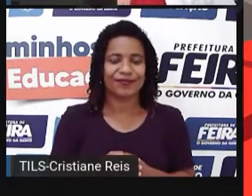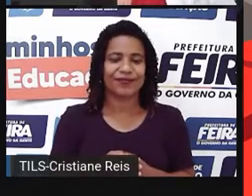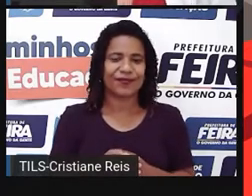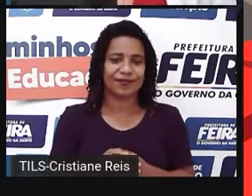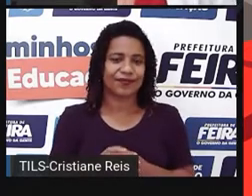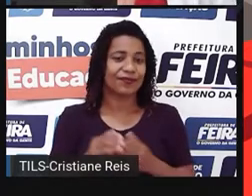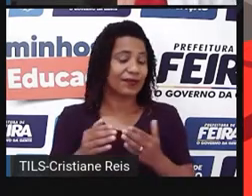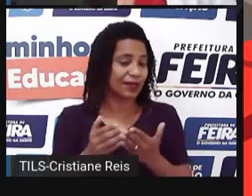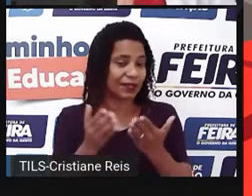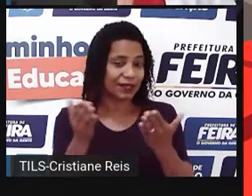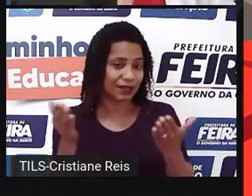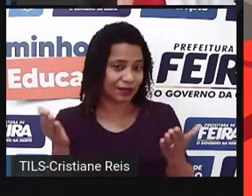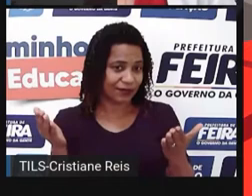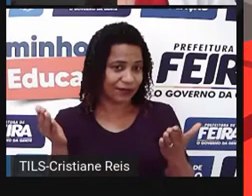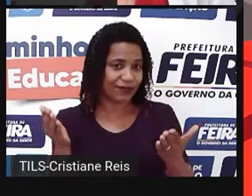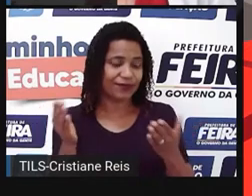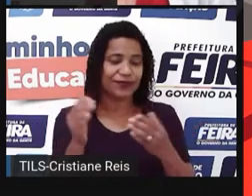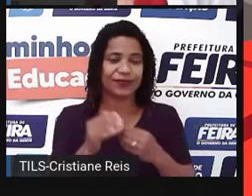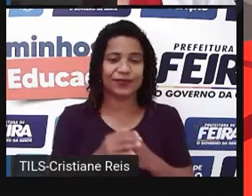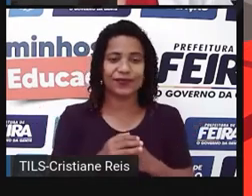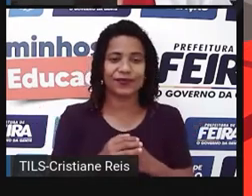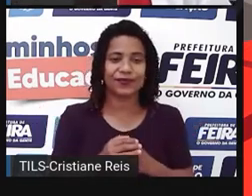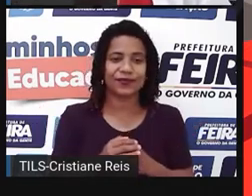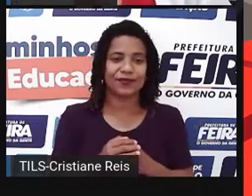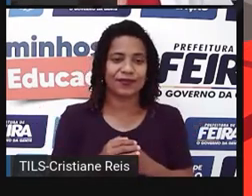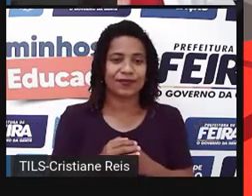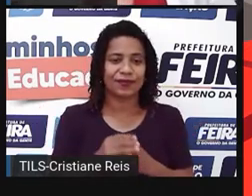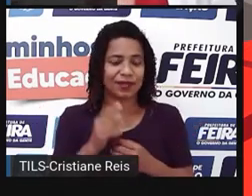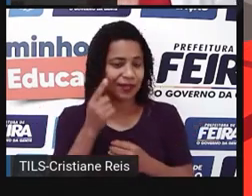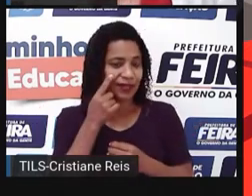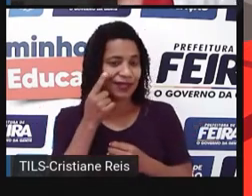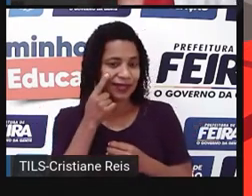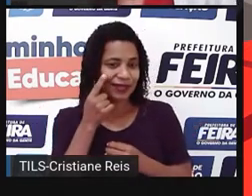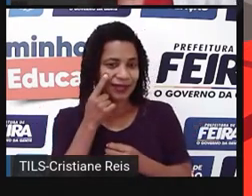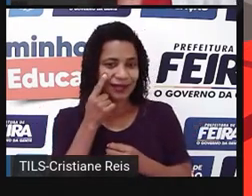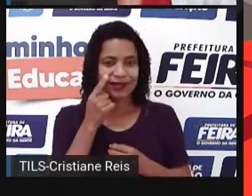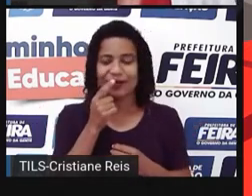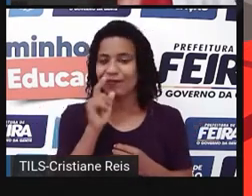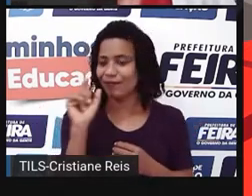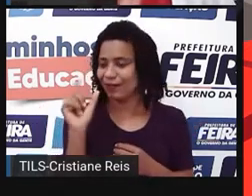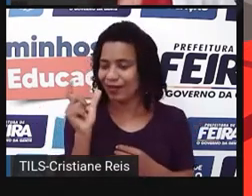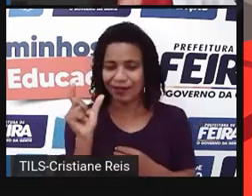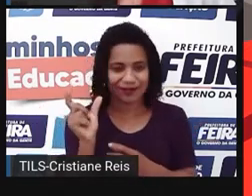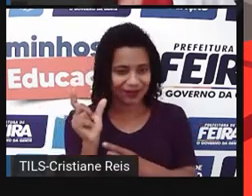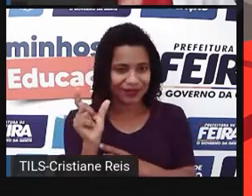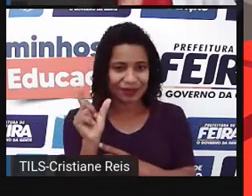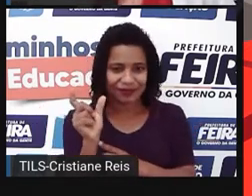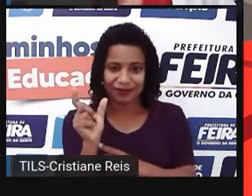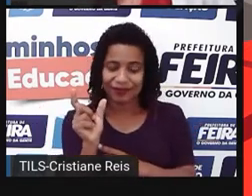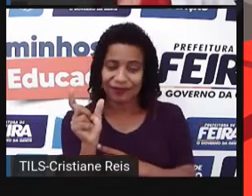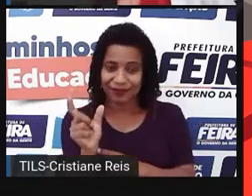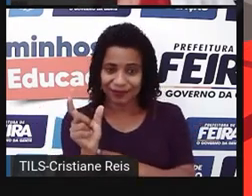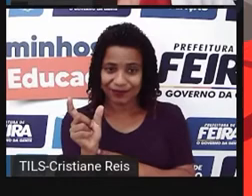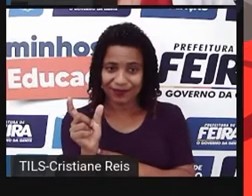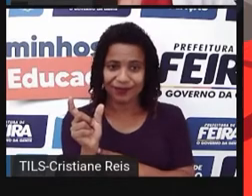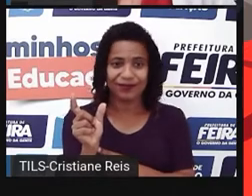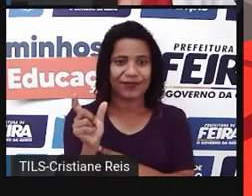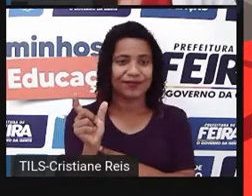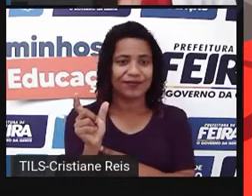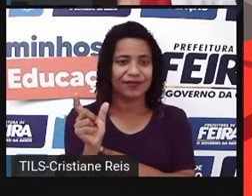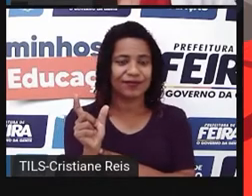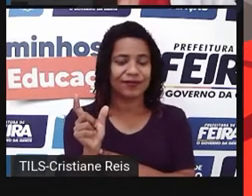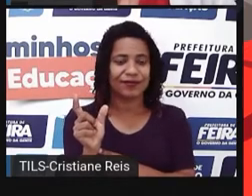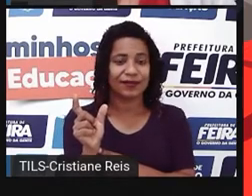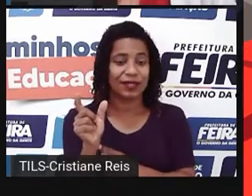Então, L-O-L, né? Que, na verdade, é uma gíria em inglês que representa a abreviação da expressão laughing